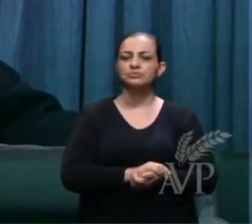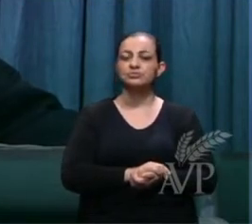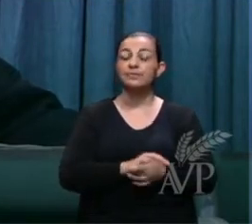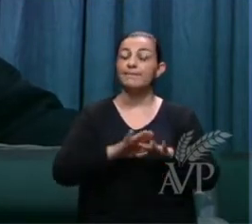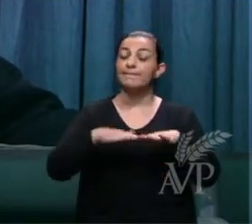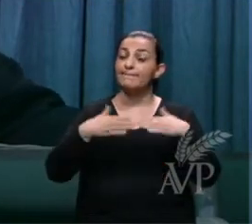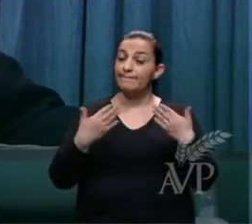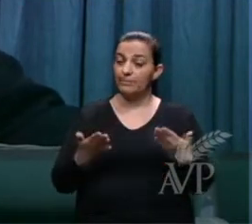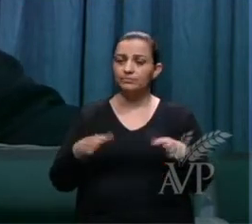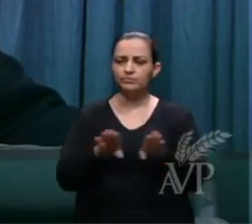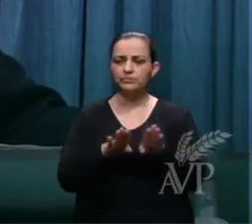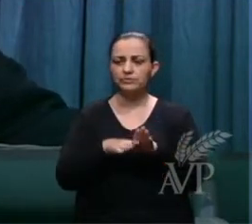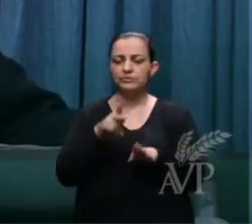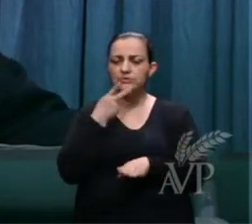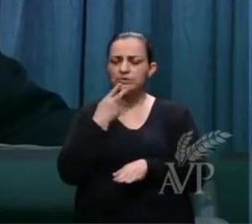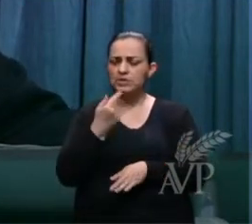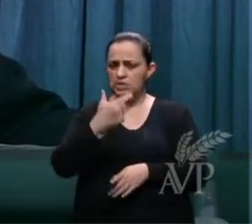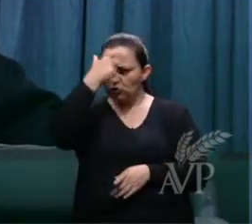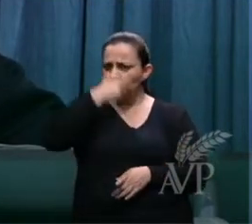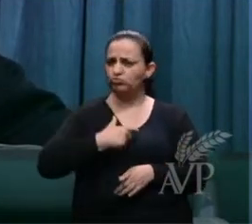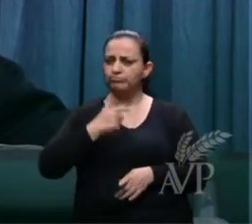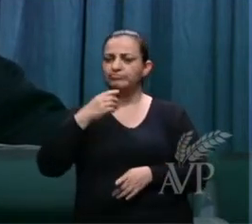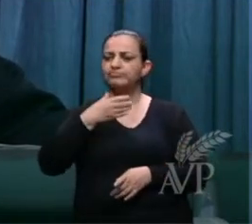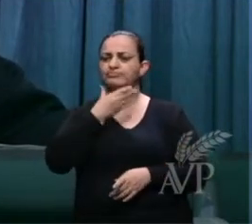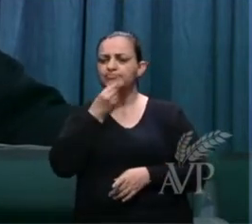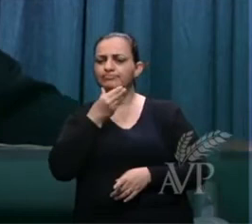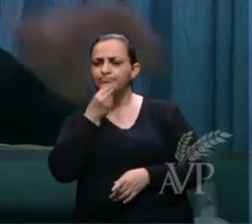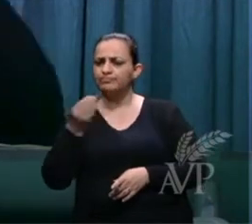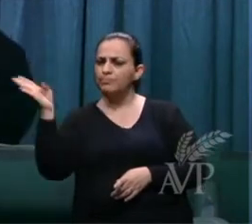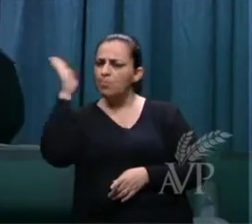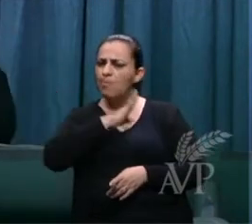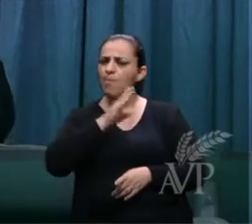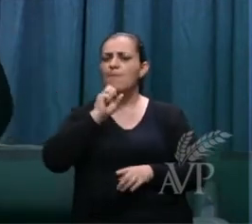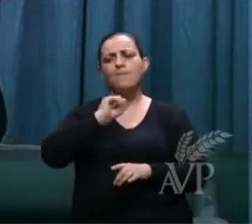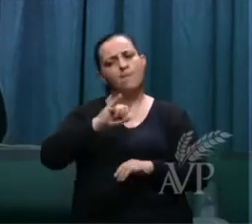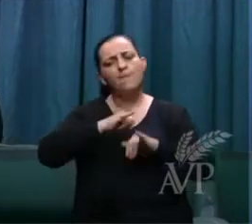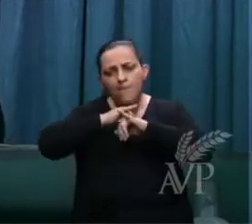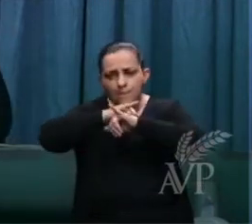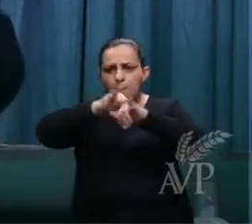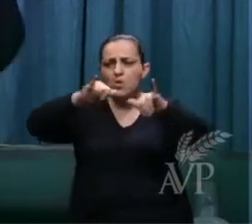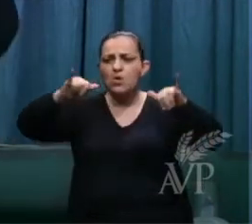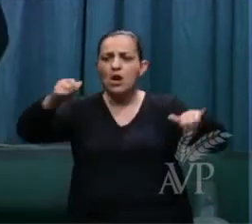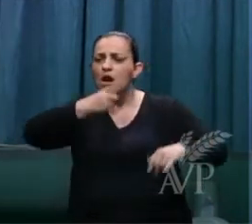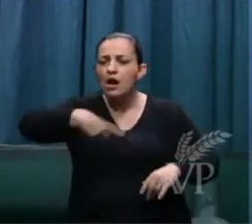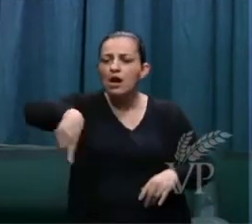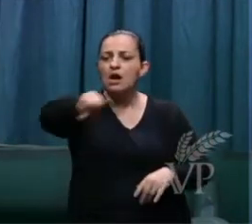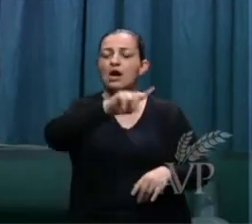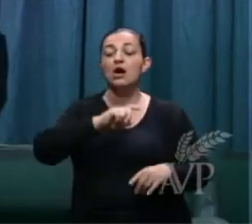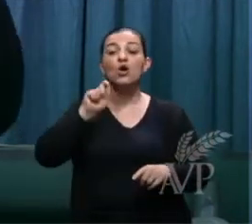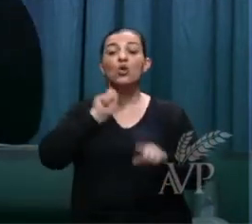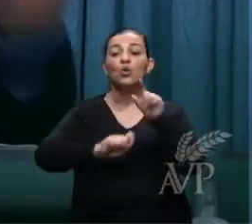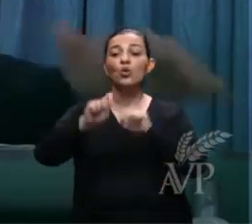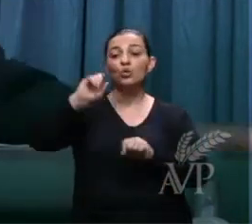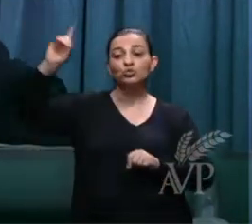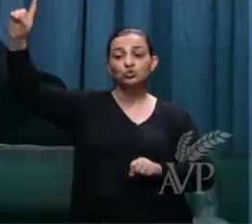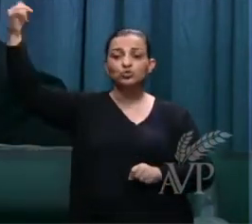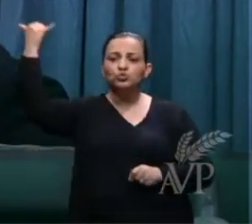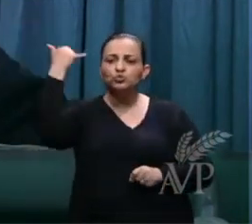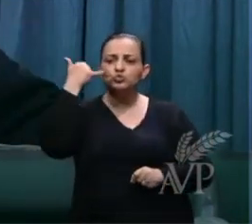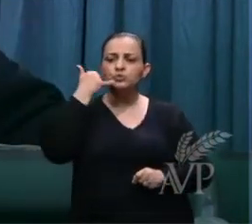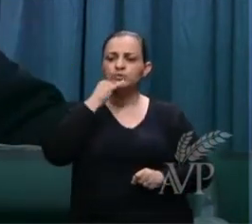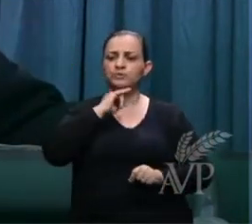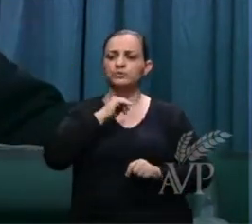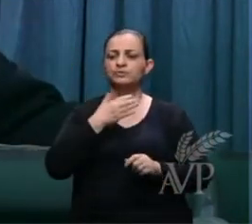ele disse eu seria uma pessoa má quer dizer se não trouxesse a vocês o que Deus realmente tem dado